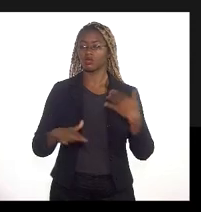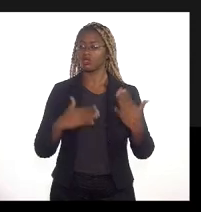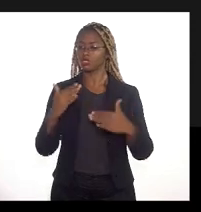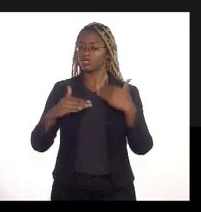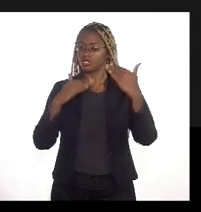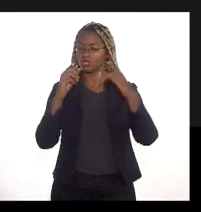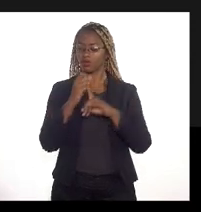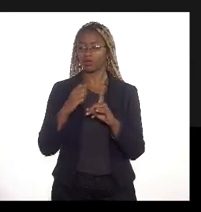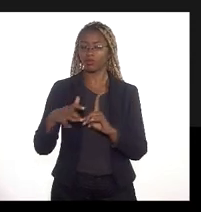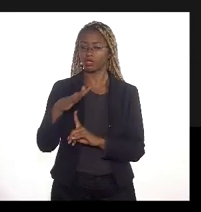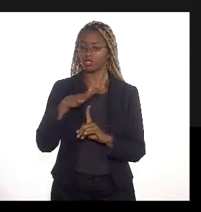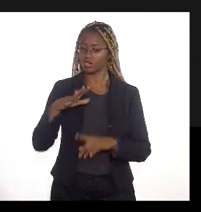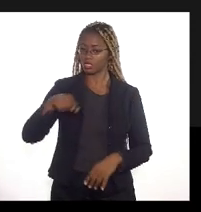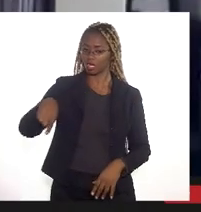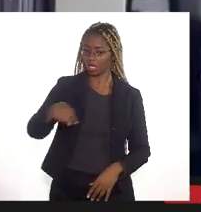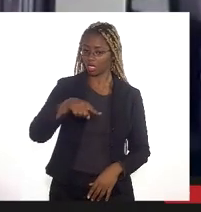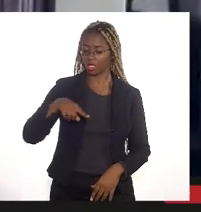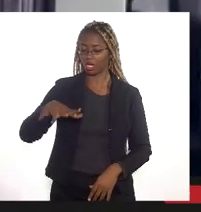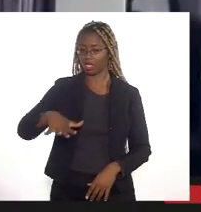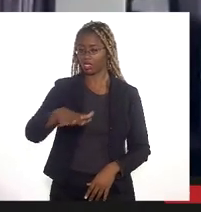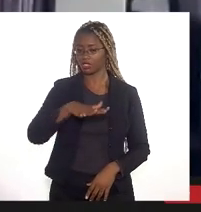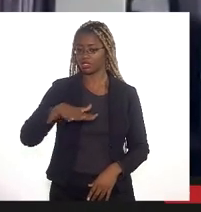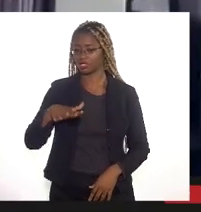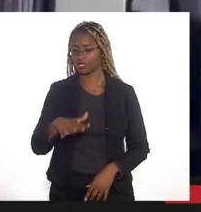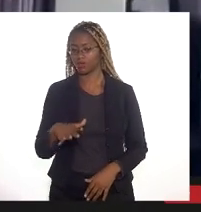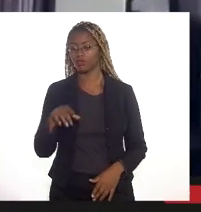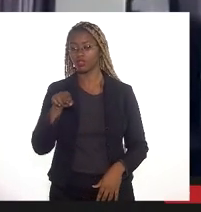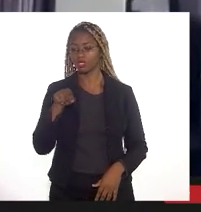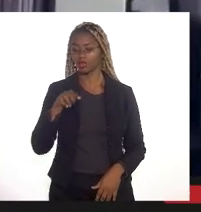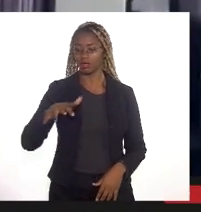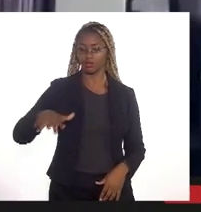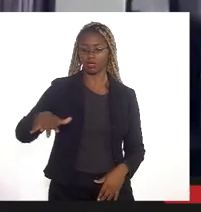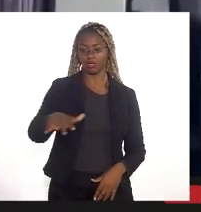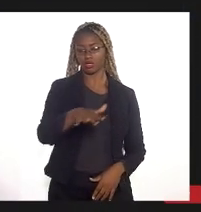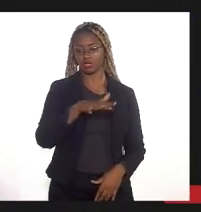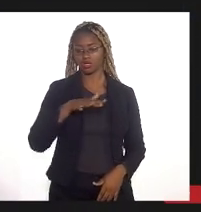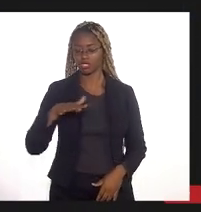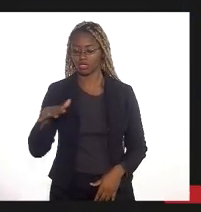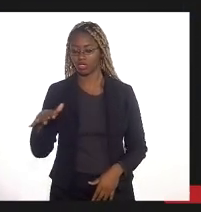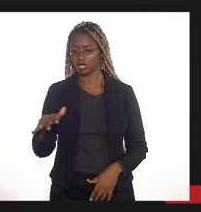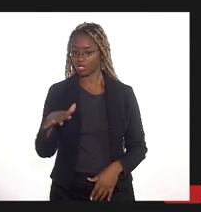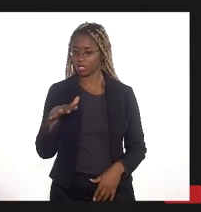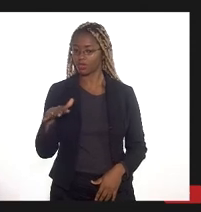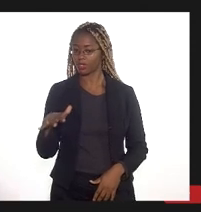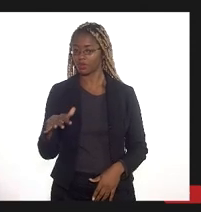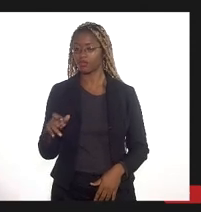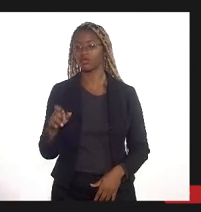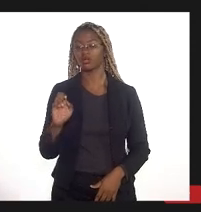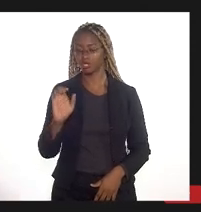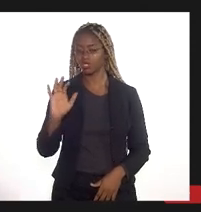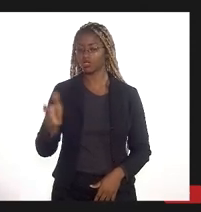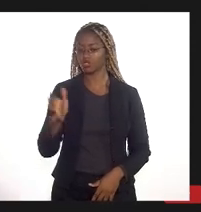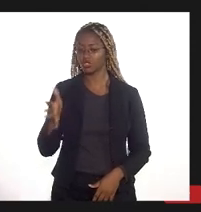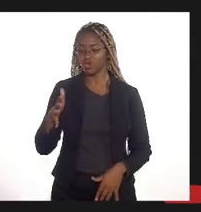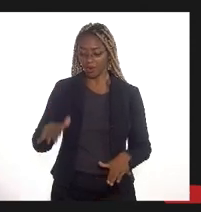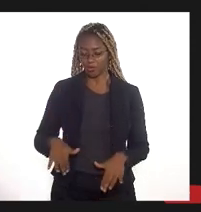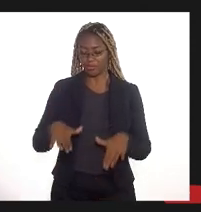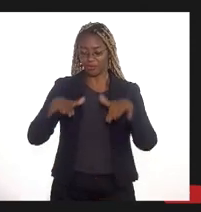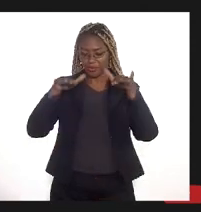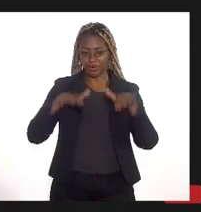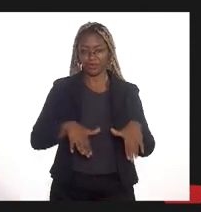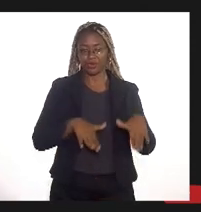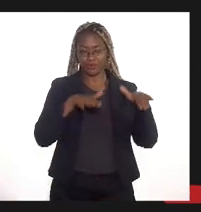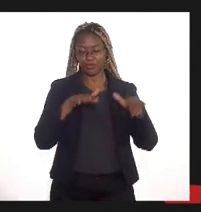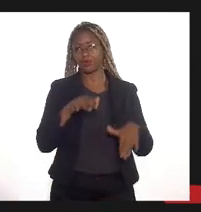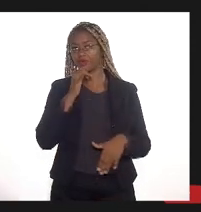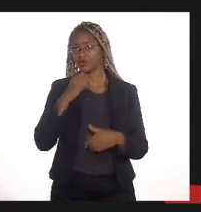social daquela região que é uma região que já já é ocasionada por inúmeros alagamentos o bairro